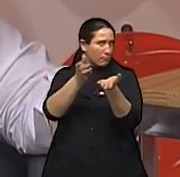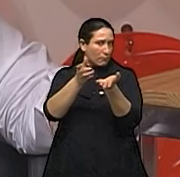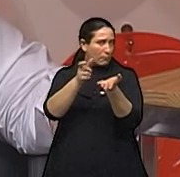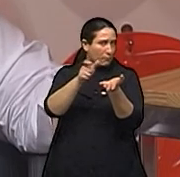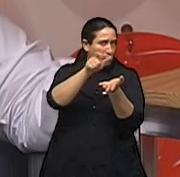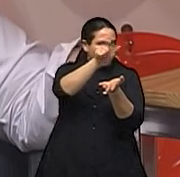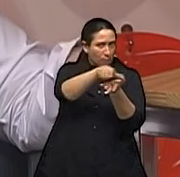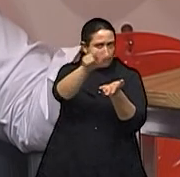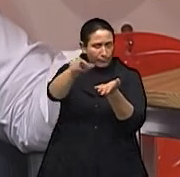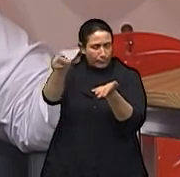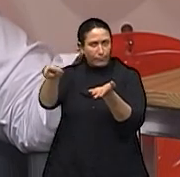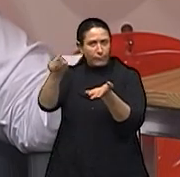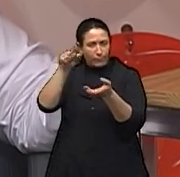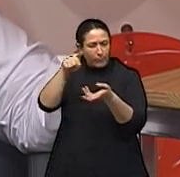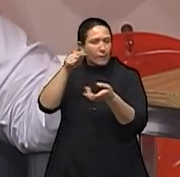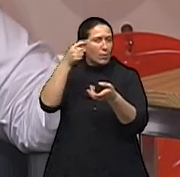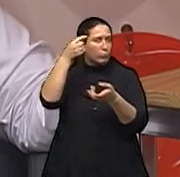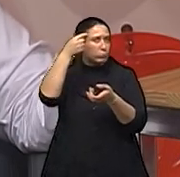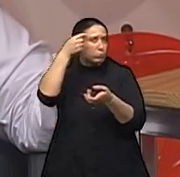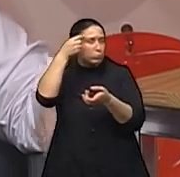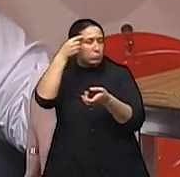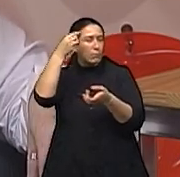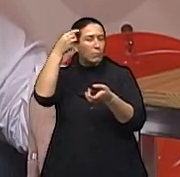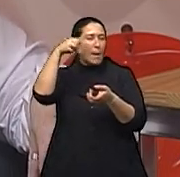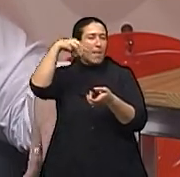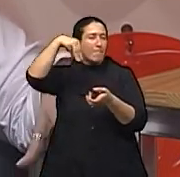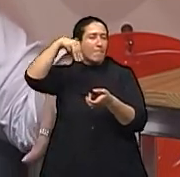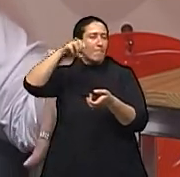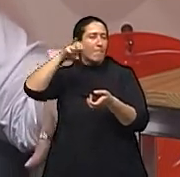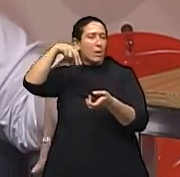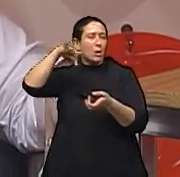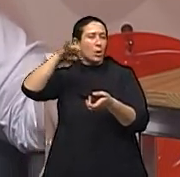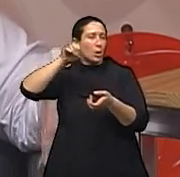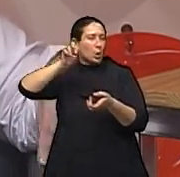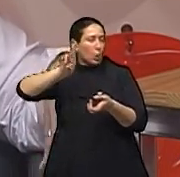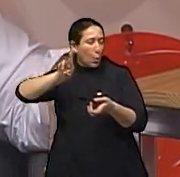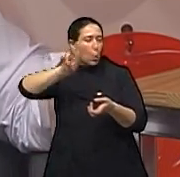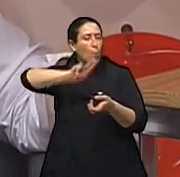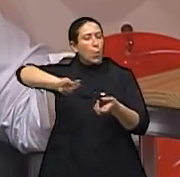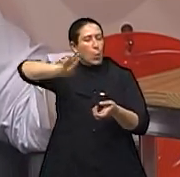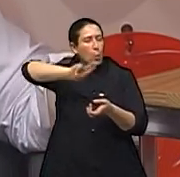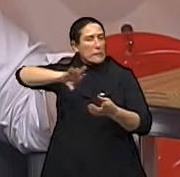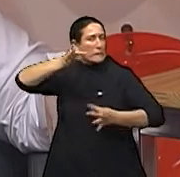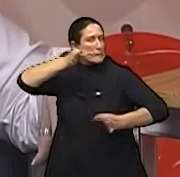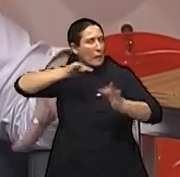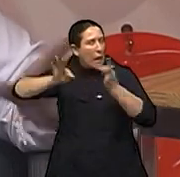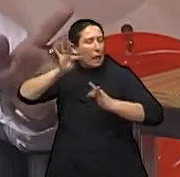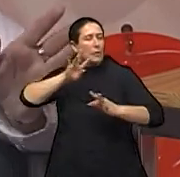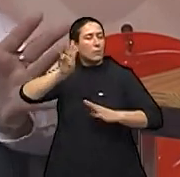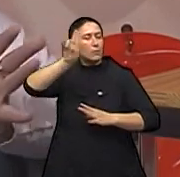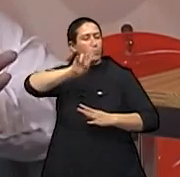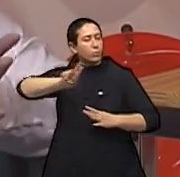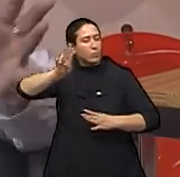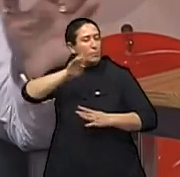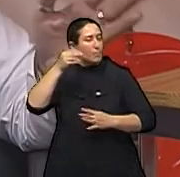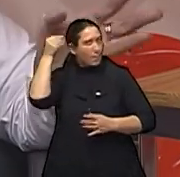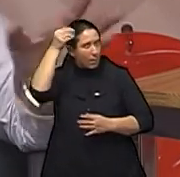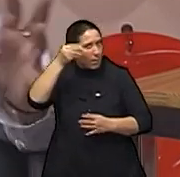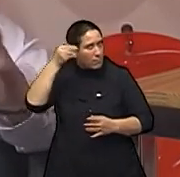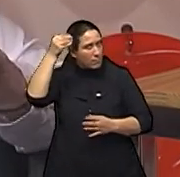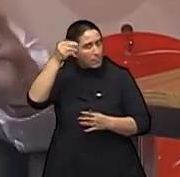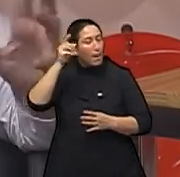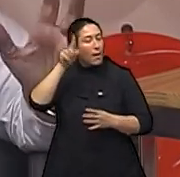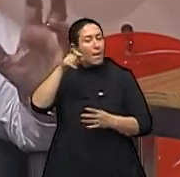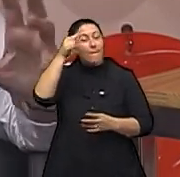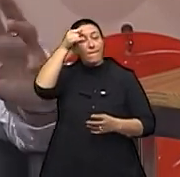mentores, onde ele vai auxiliar, vai utilizar técnicas, a sua experiência, para não deixar que